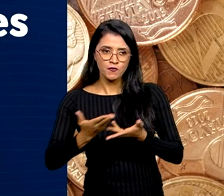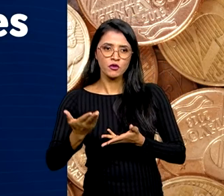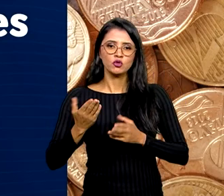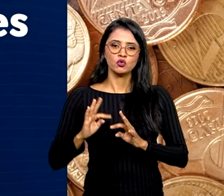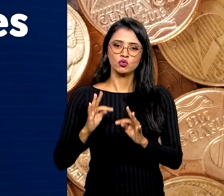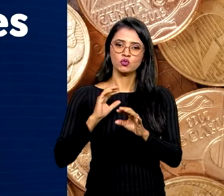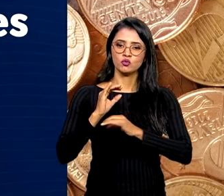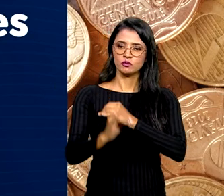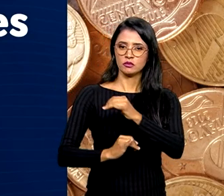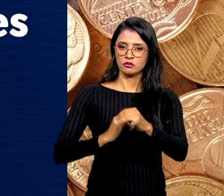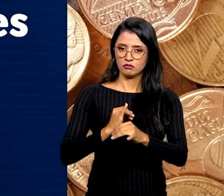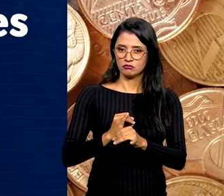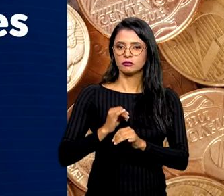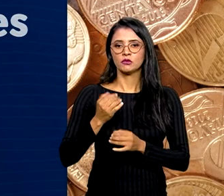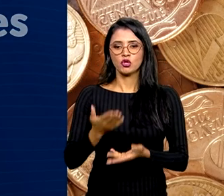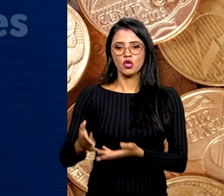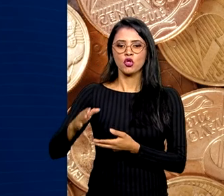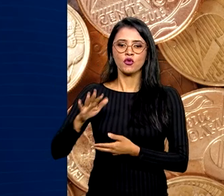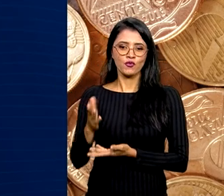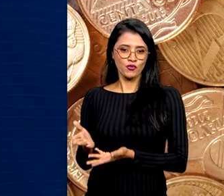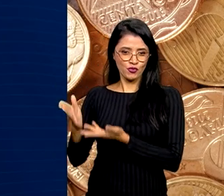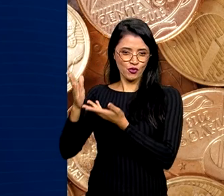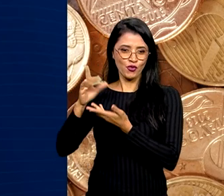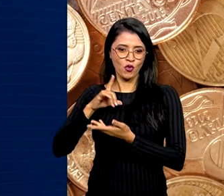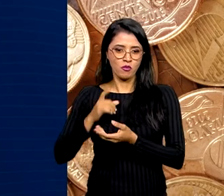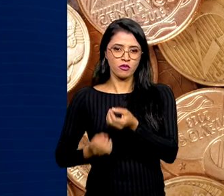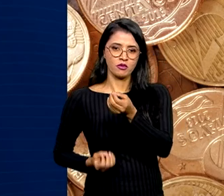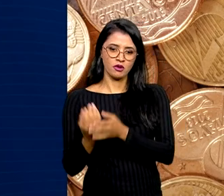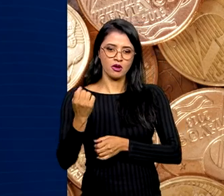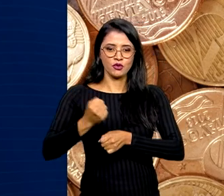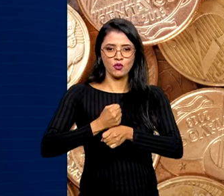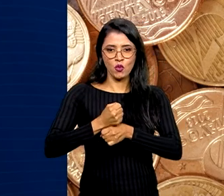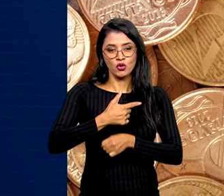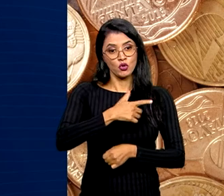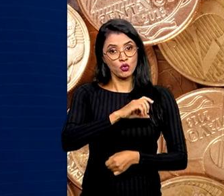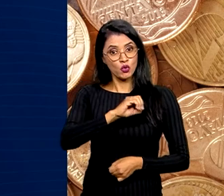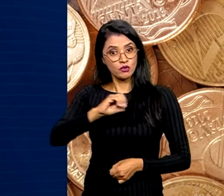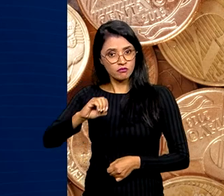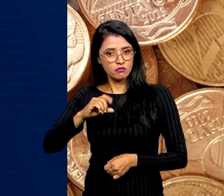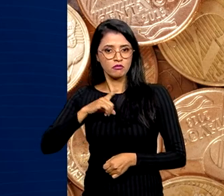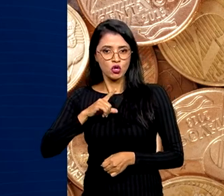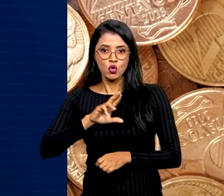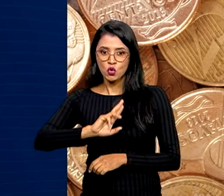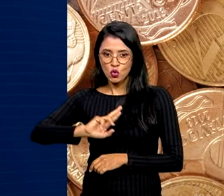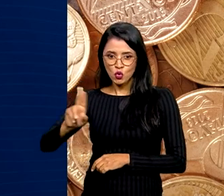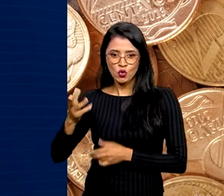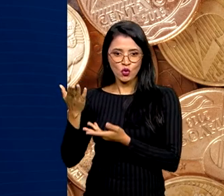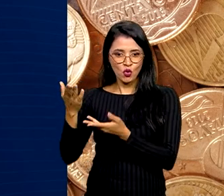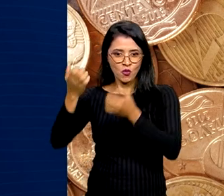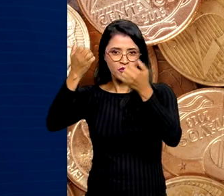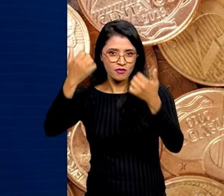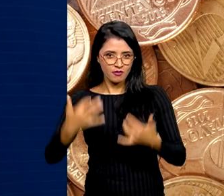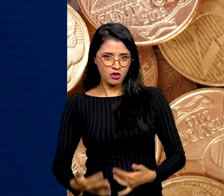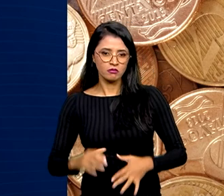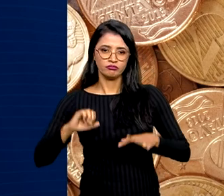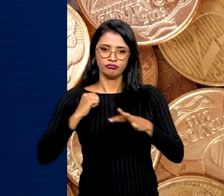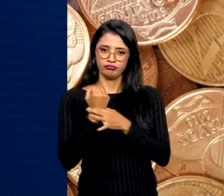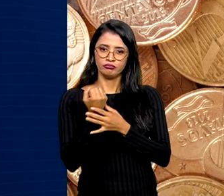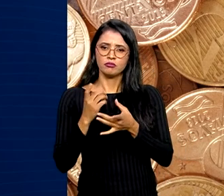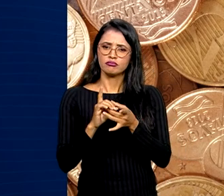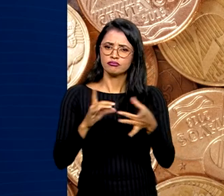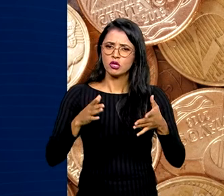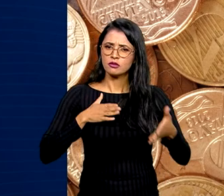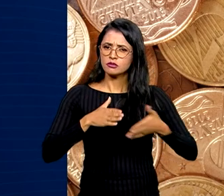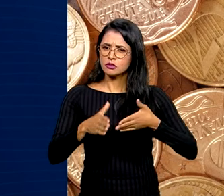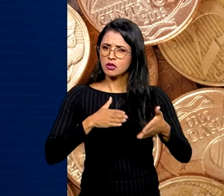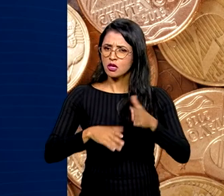Telecomunicações, o FUST, criado no ano de 2000 para, conforme o nome já diz, garantir a democratização